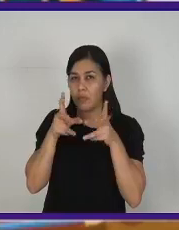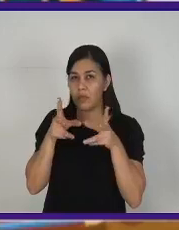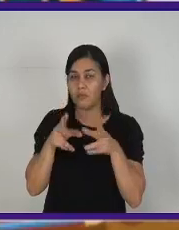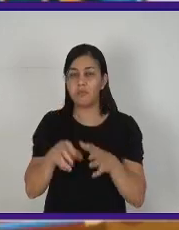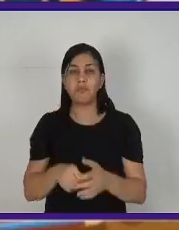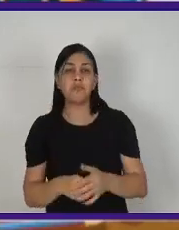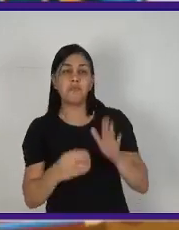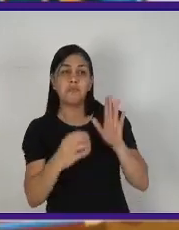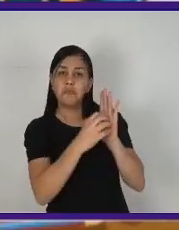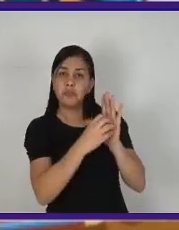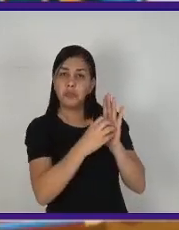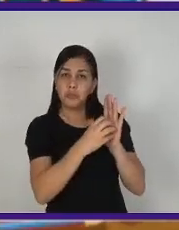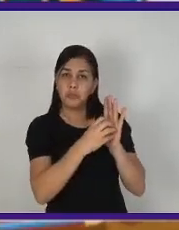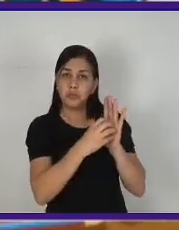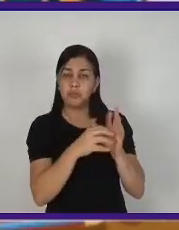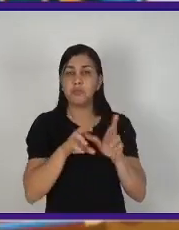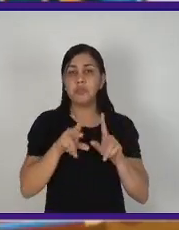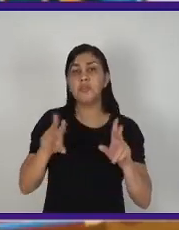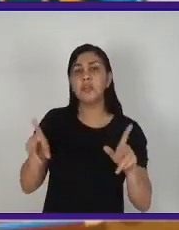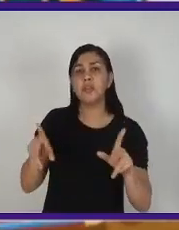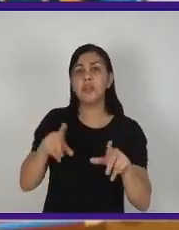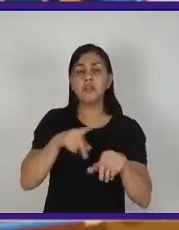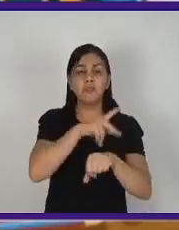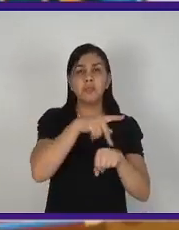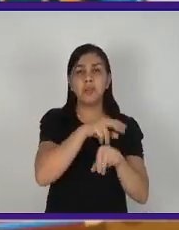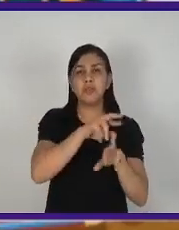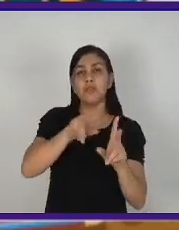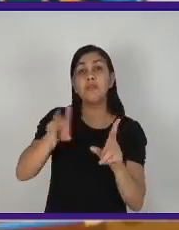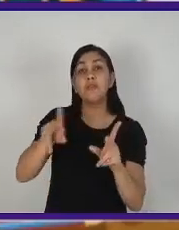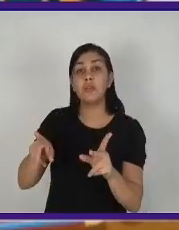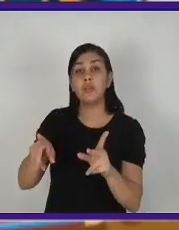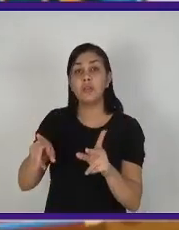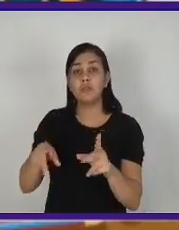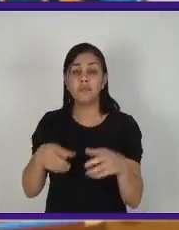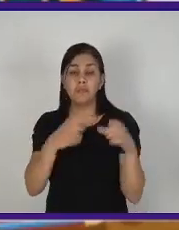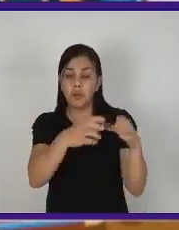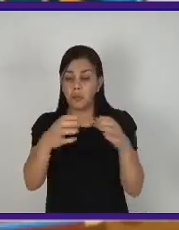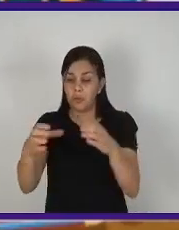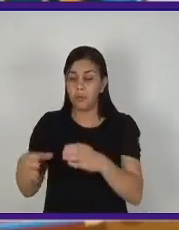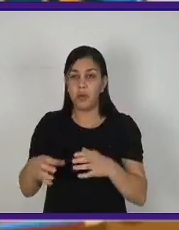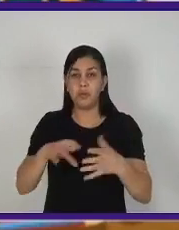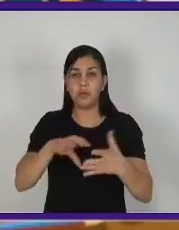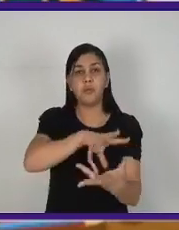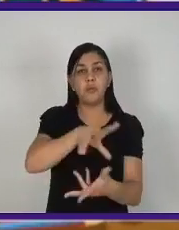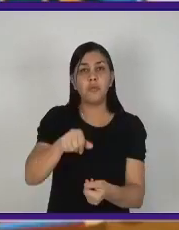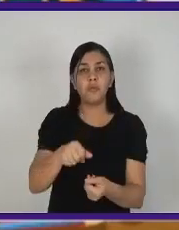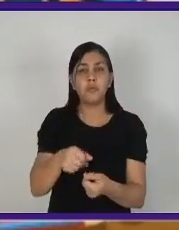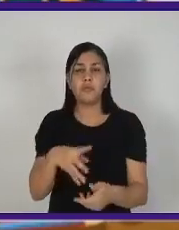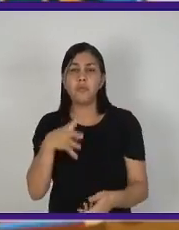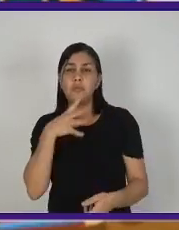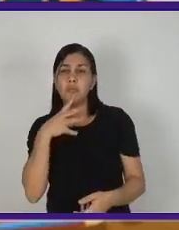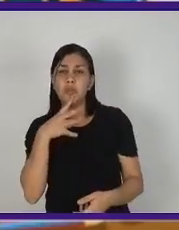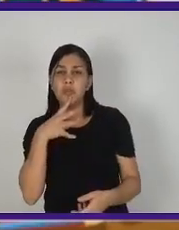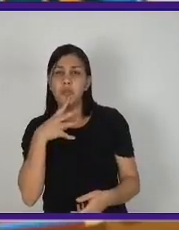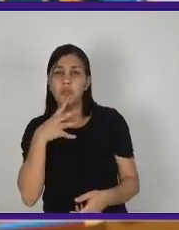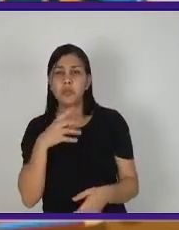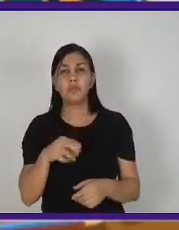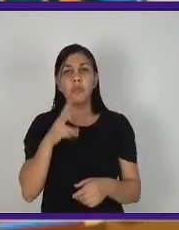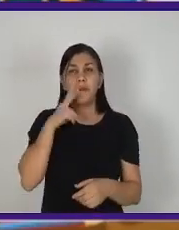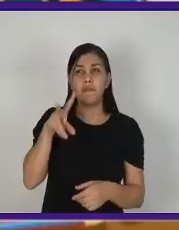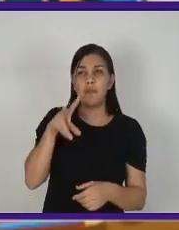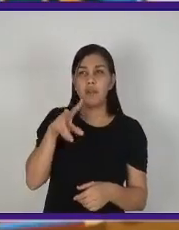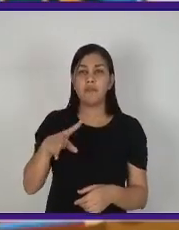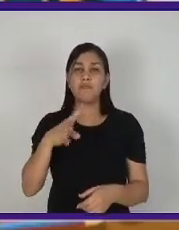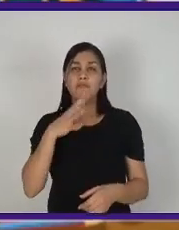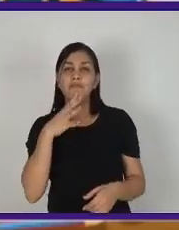que é um exemplo de mundialização? Ou seja, que em qualquer parte do mundo as pessoas vão reconhecer aquele